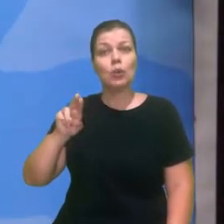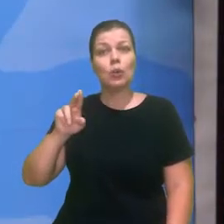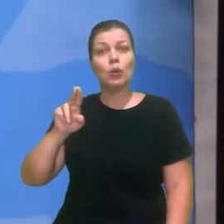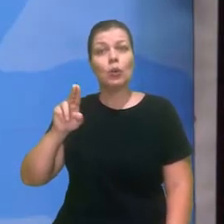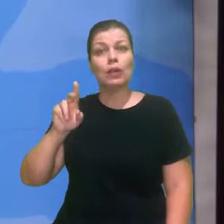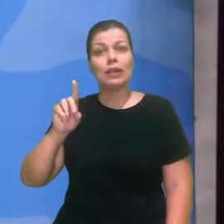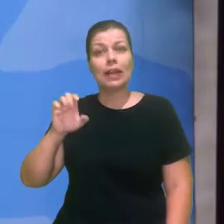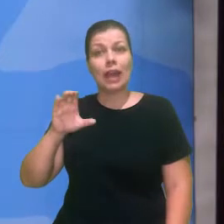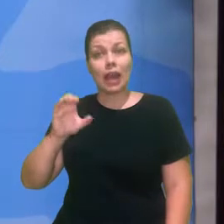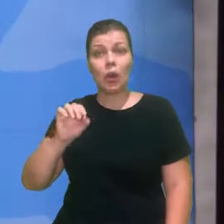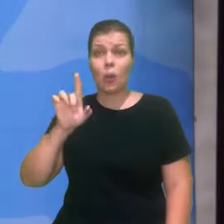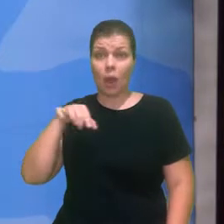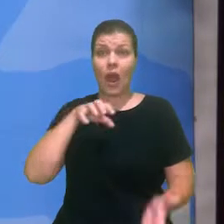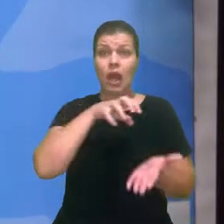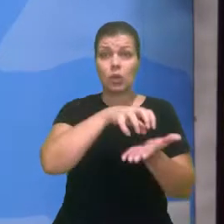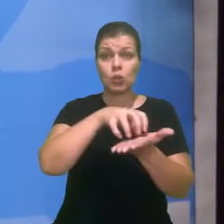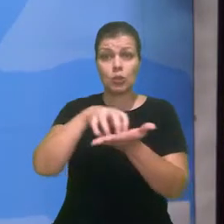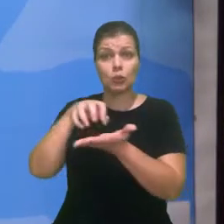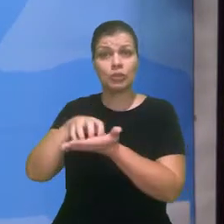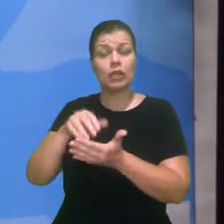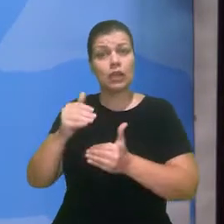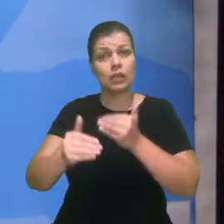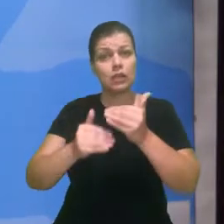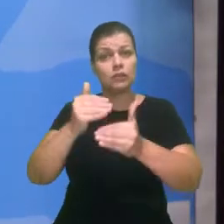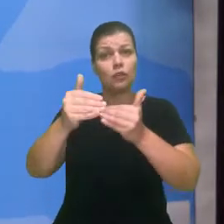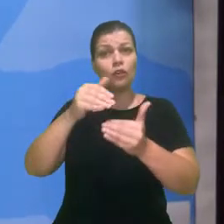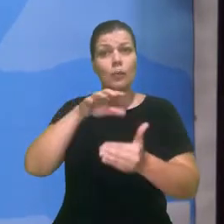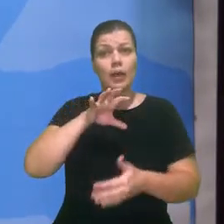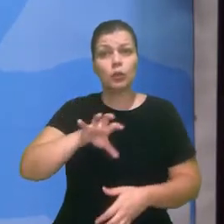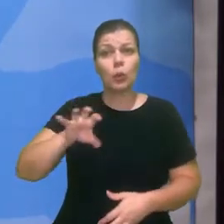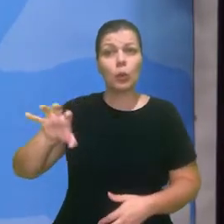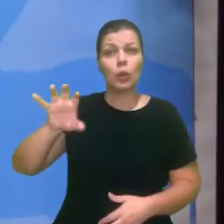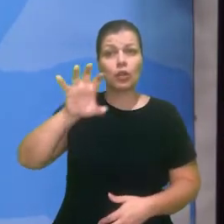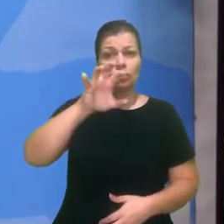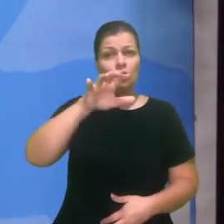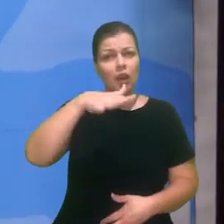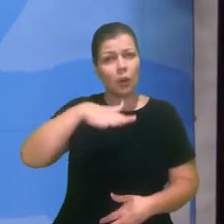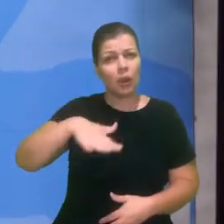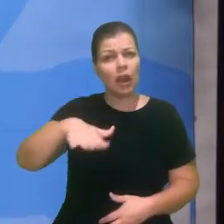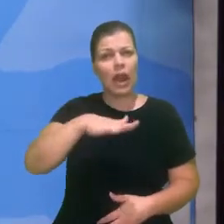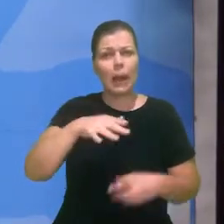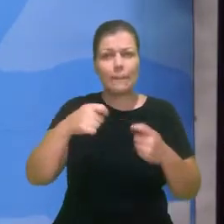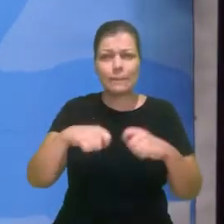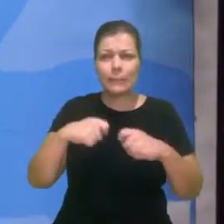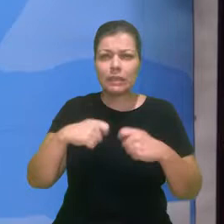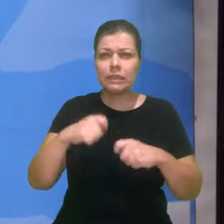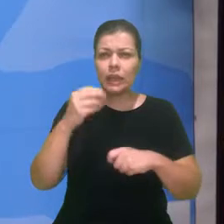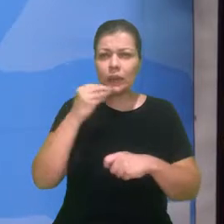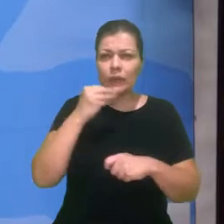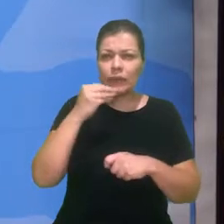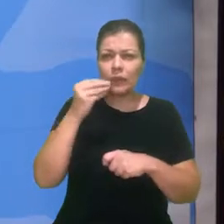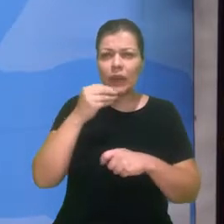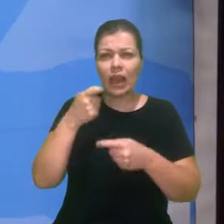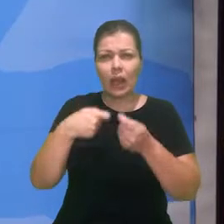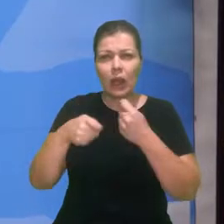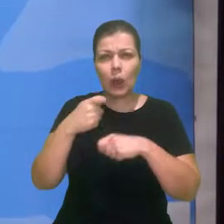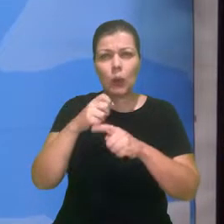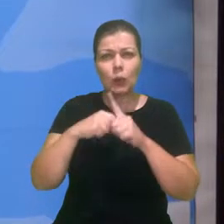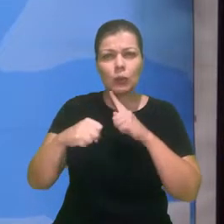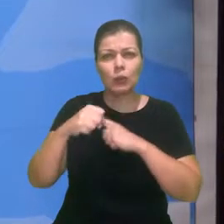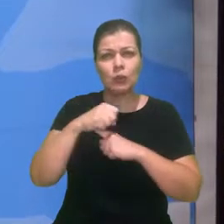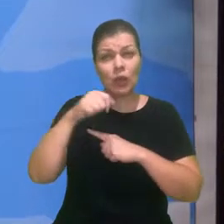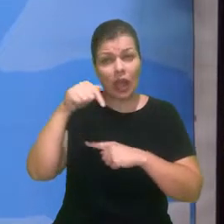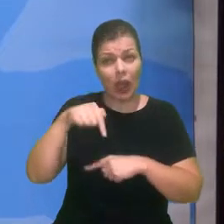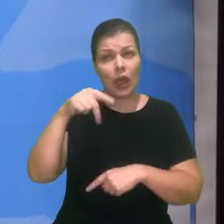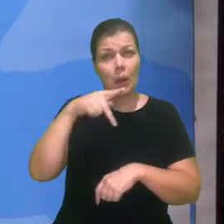que são superintendências de desenvolvimento regional nas regiões mais deprimidas do ponto de vista econômico e